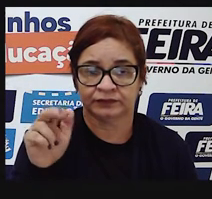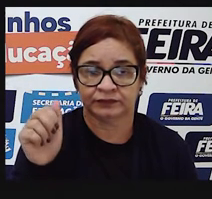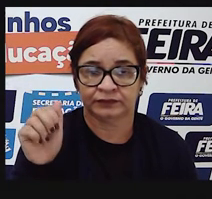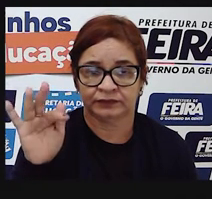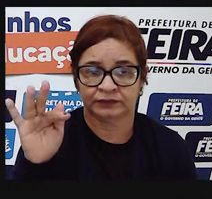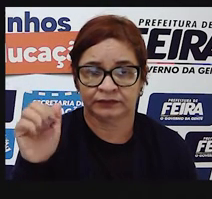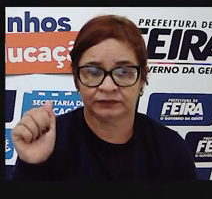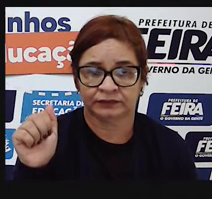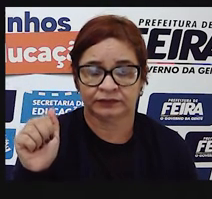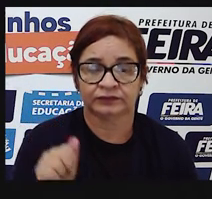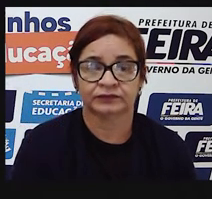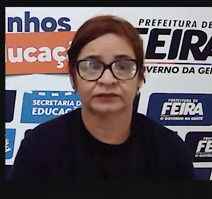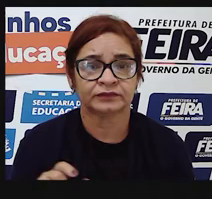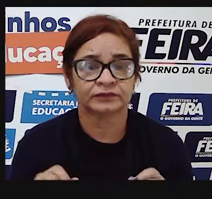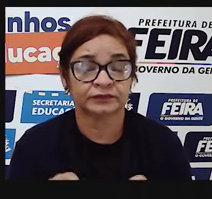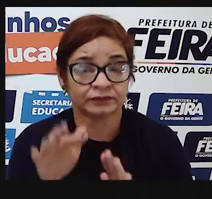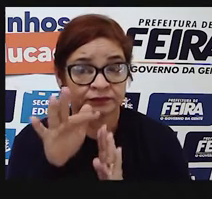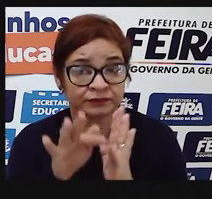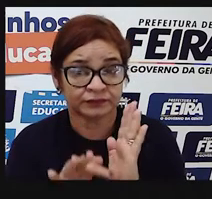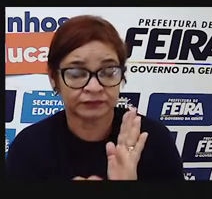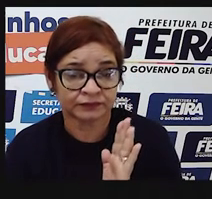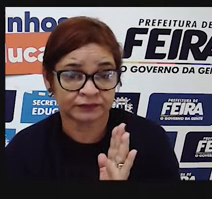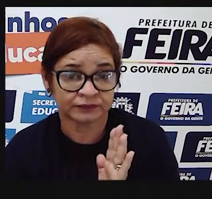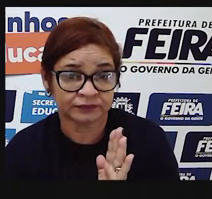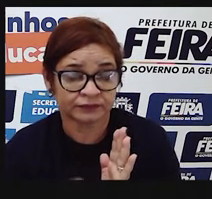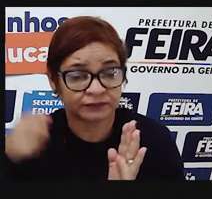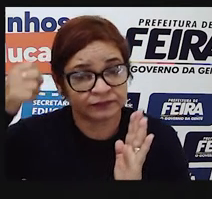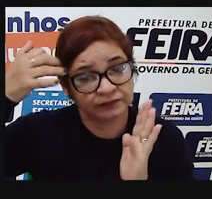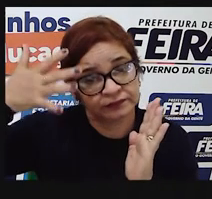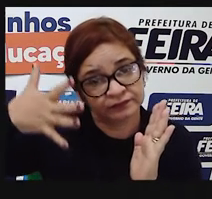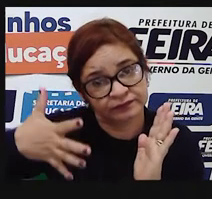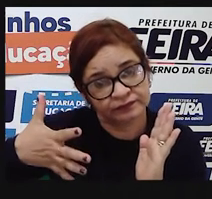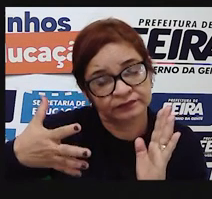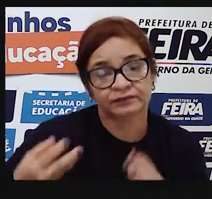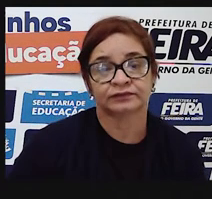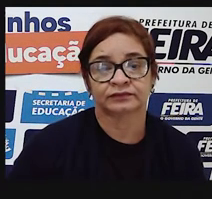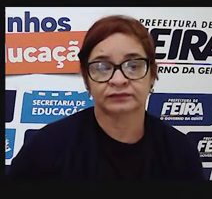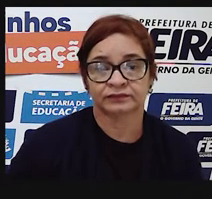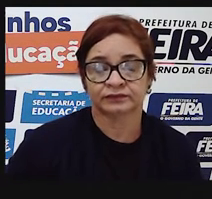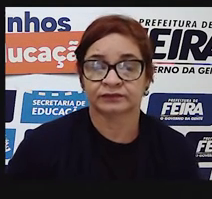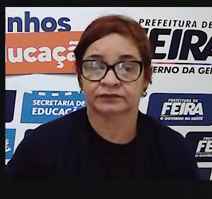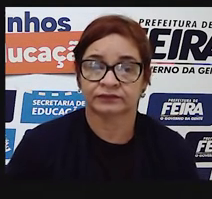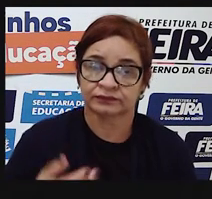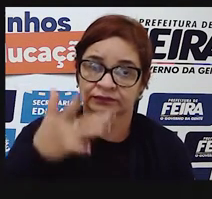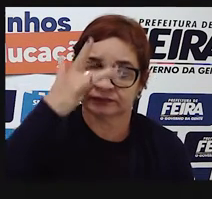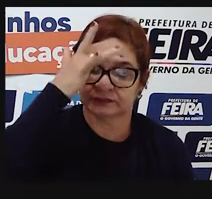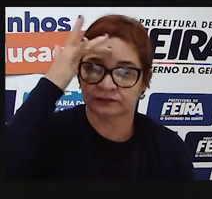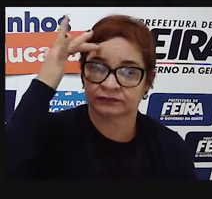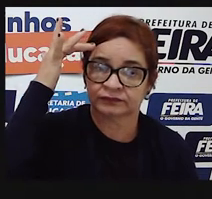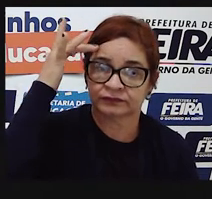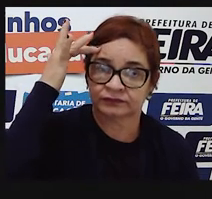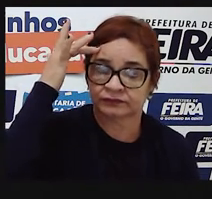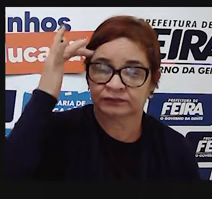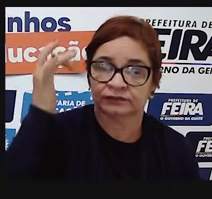biografia é um texto que narra a vida de alguém, geralmente de pessoas que têm uma